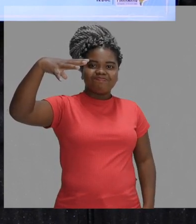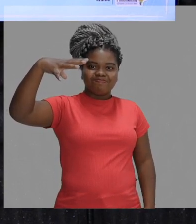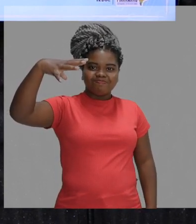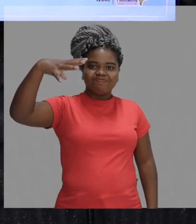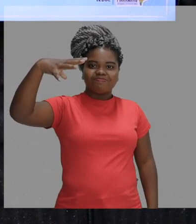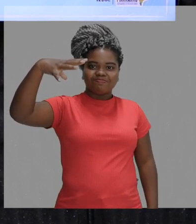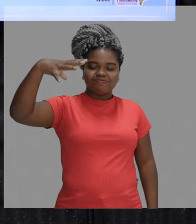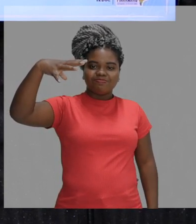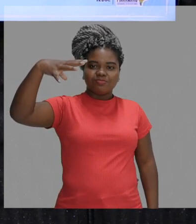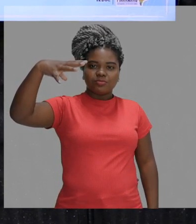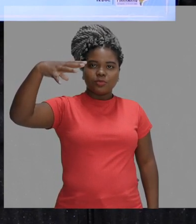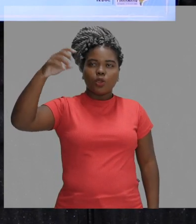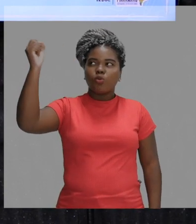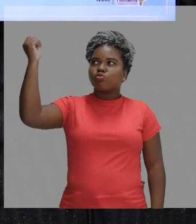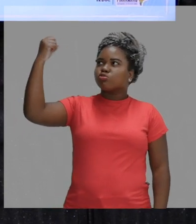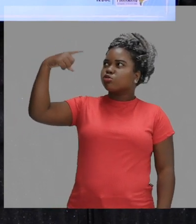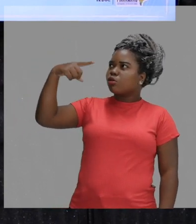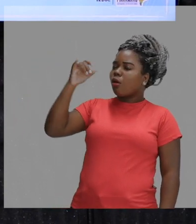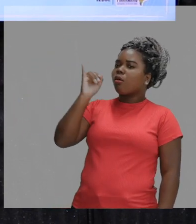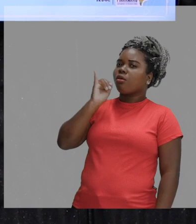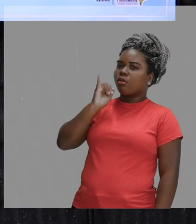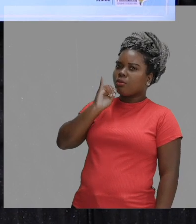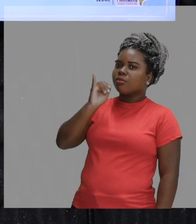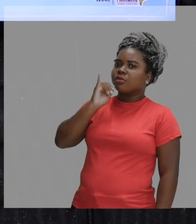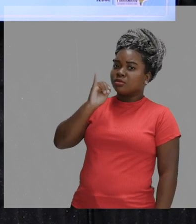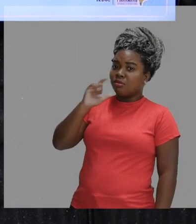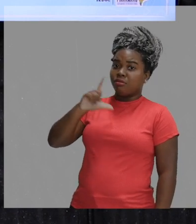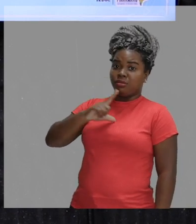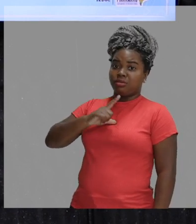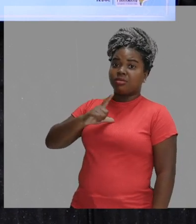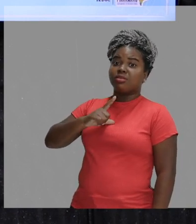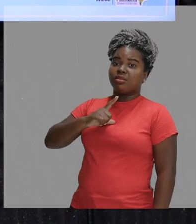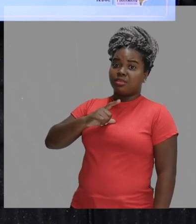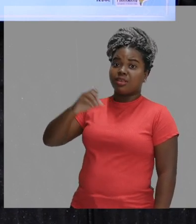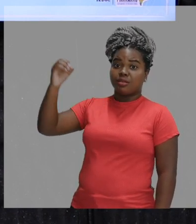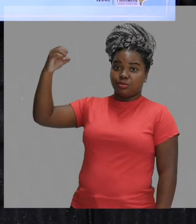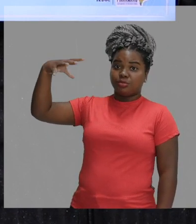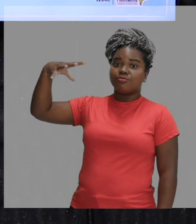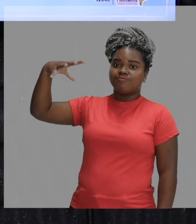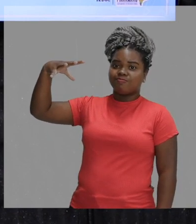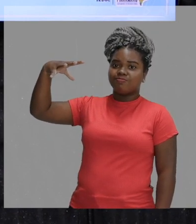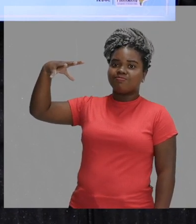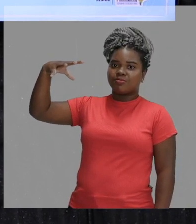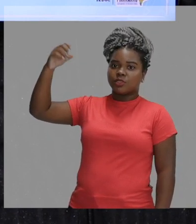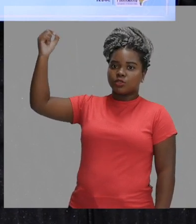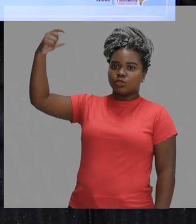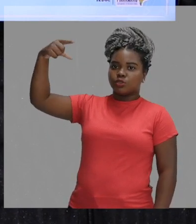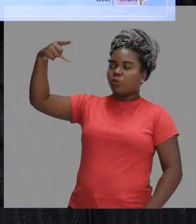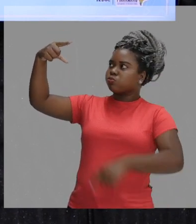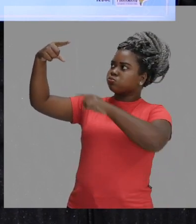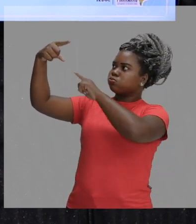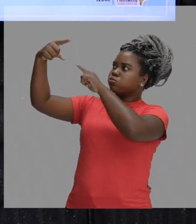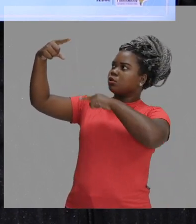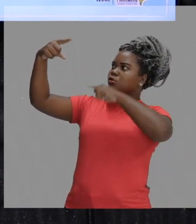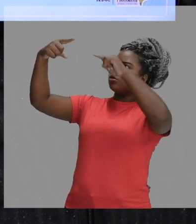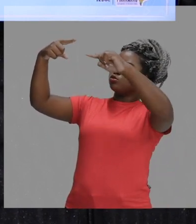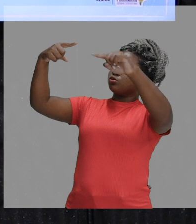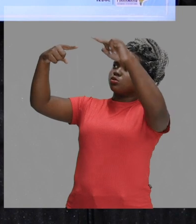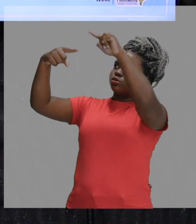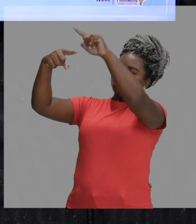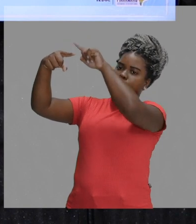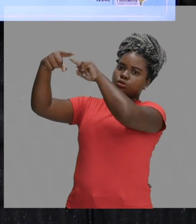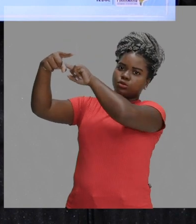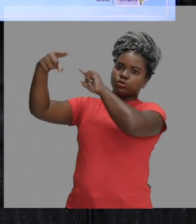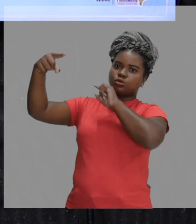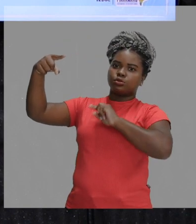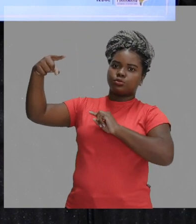O sol, por exemplo, o sol ele emite a luz para o espaço e nós captamos essa luz